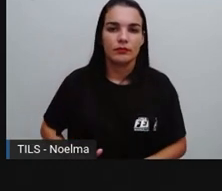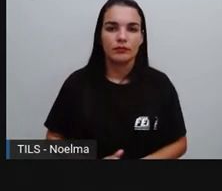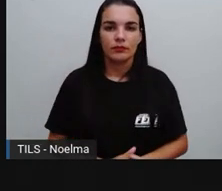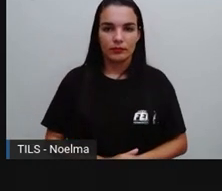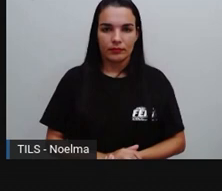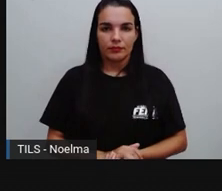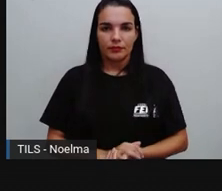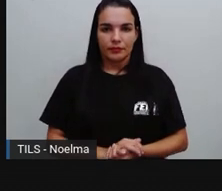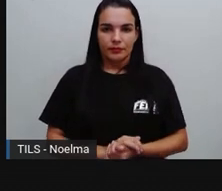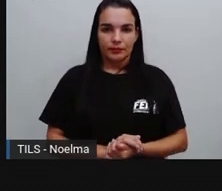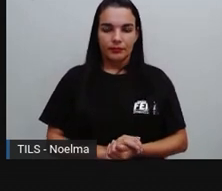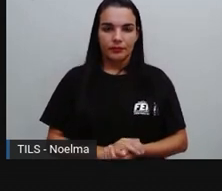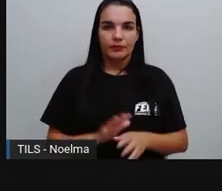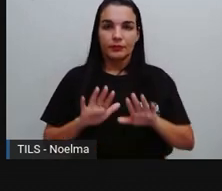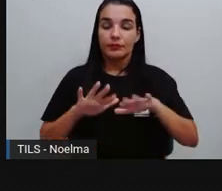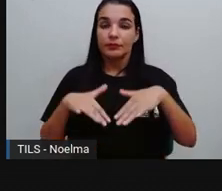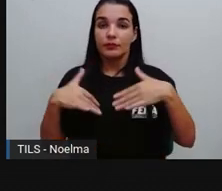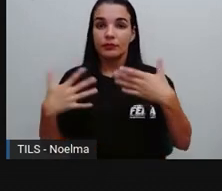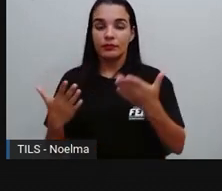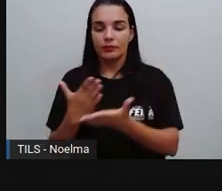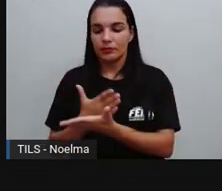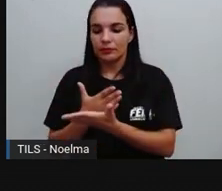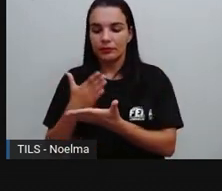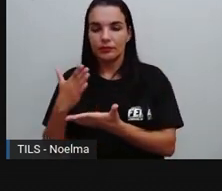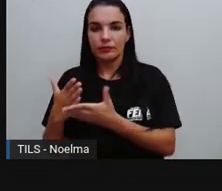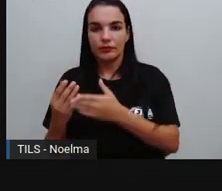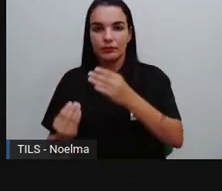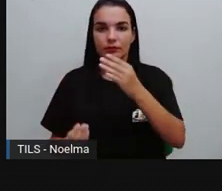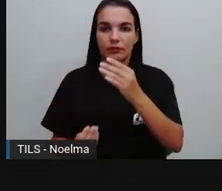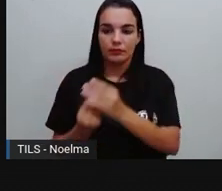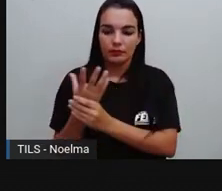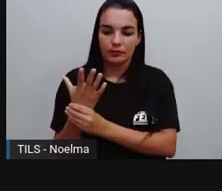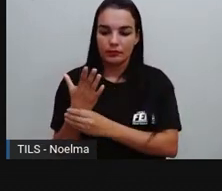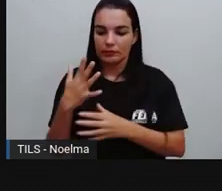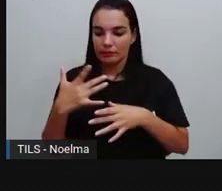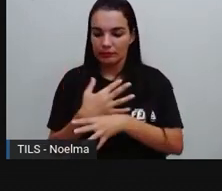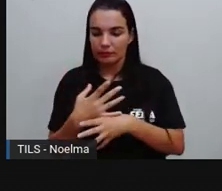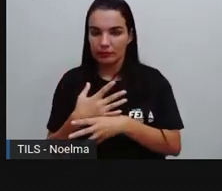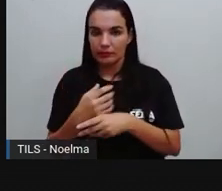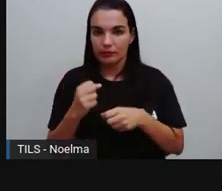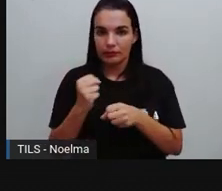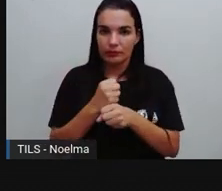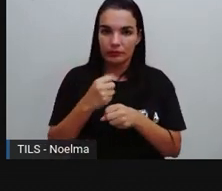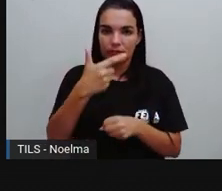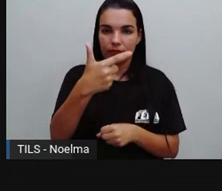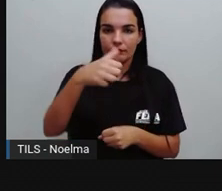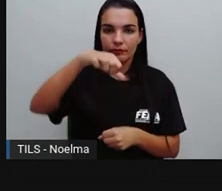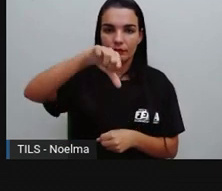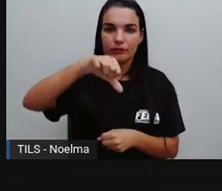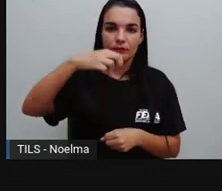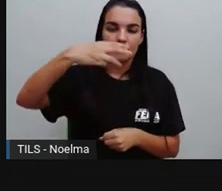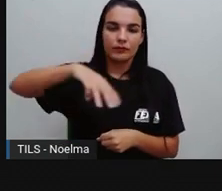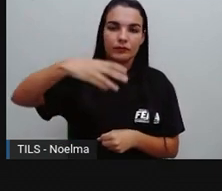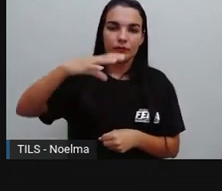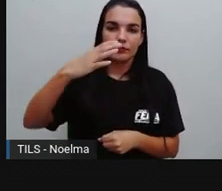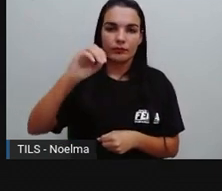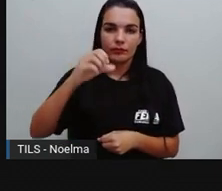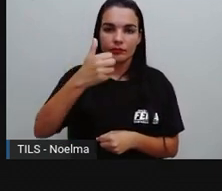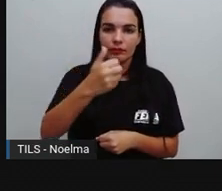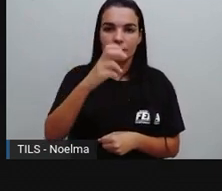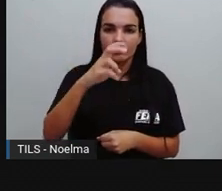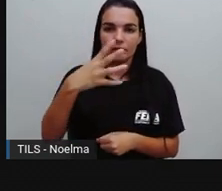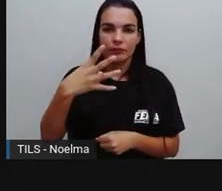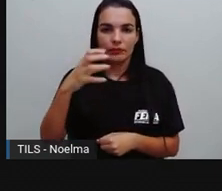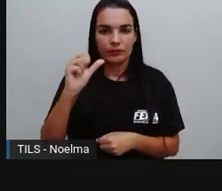A fundação na cidade ocorreu em 29 de março de 1549, alguns anos após a chegada de